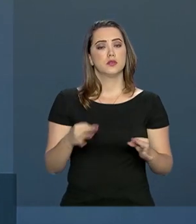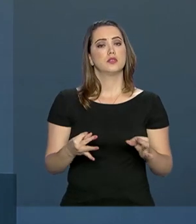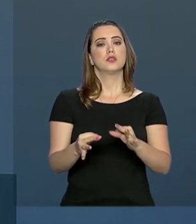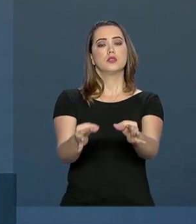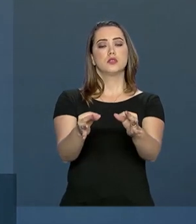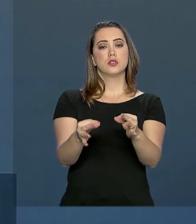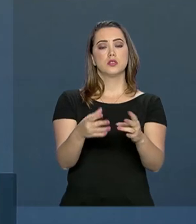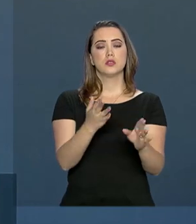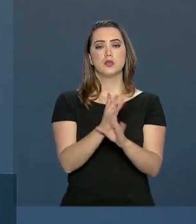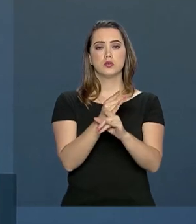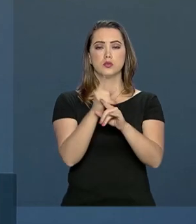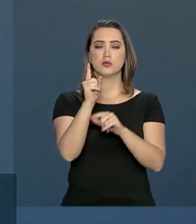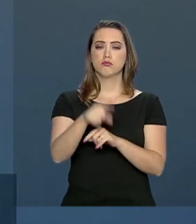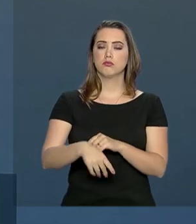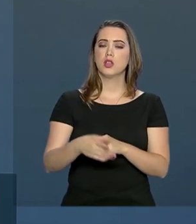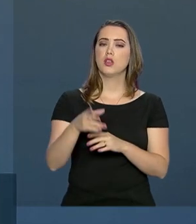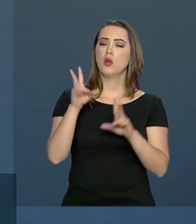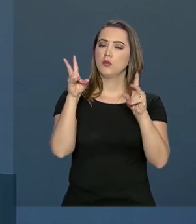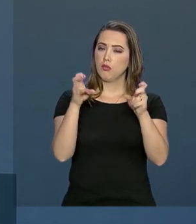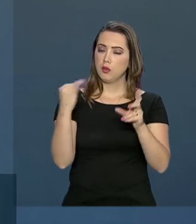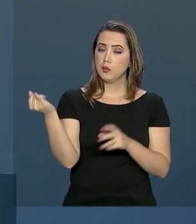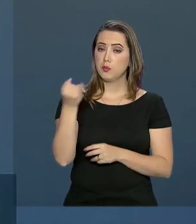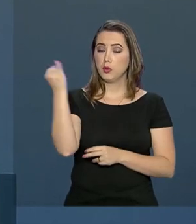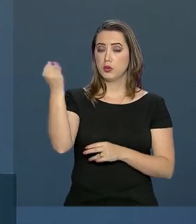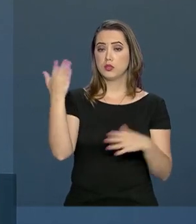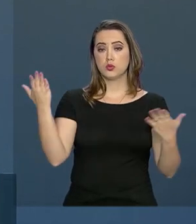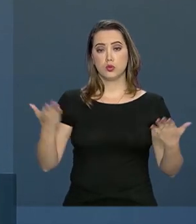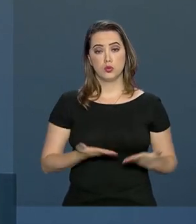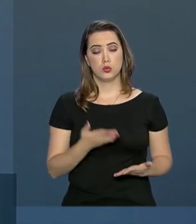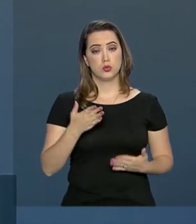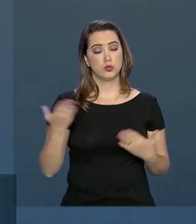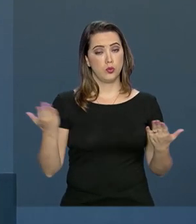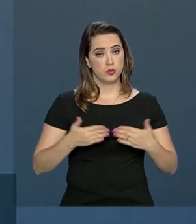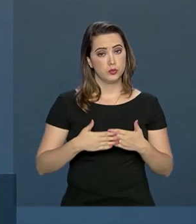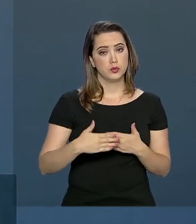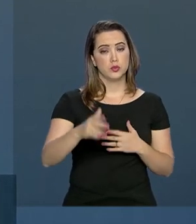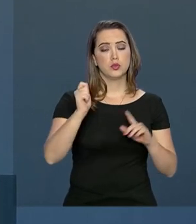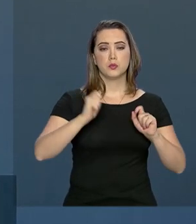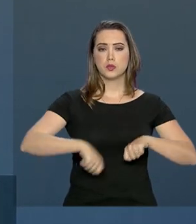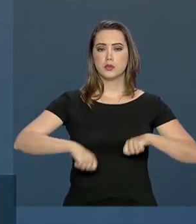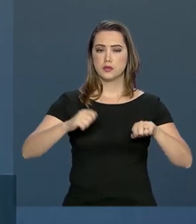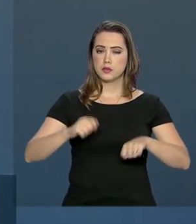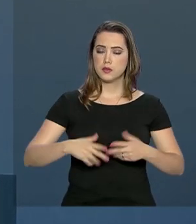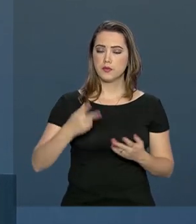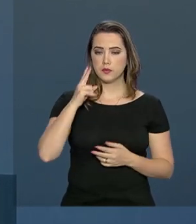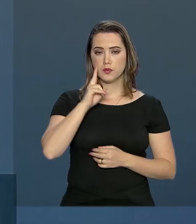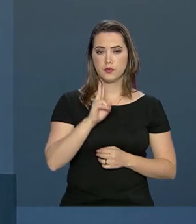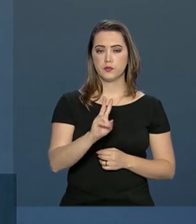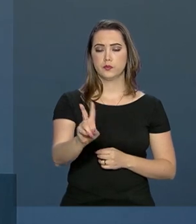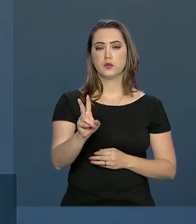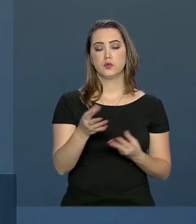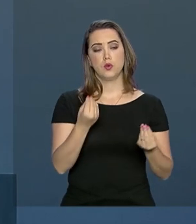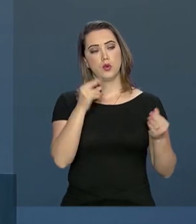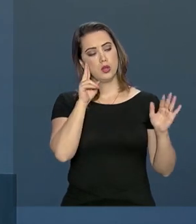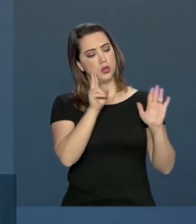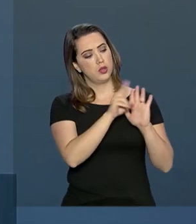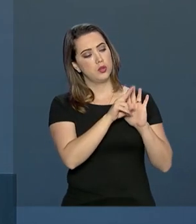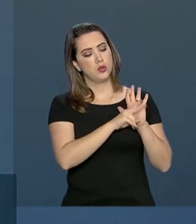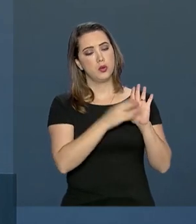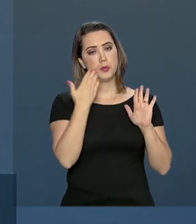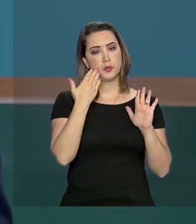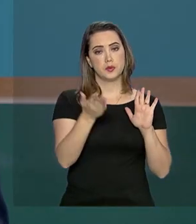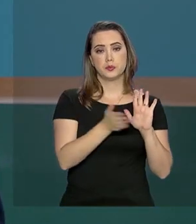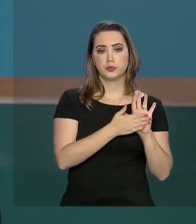inteligentes, uma pauta que está muito em voga. Então, a partir de hoje, já é possível, olhando a instrução, apresentar essas